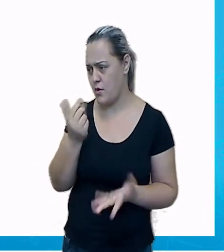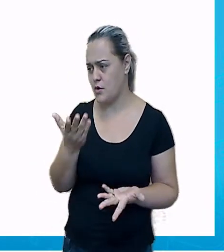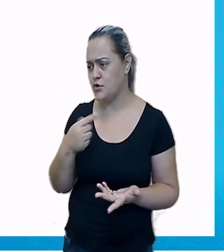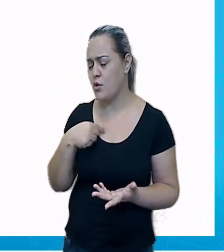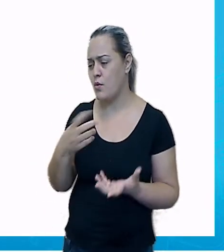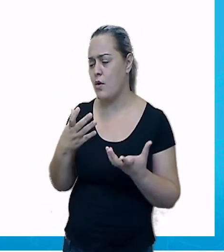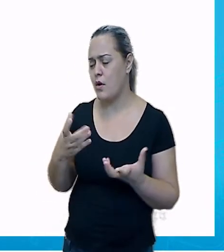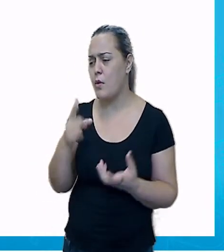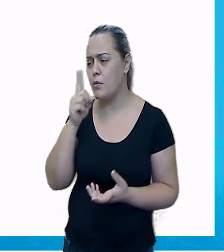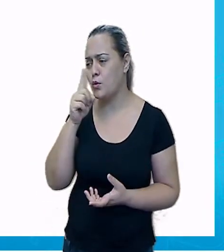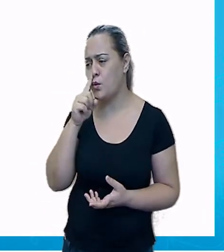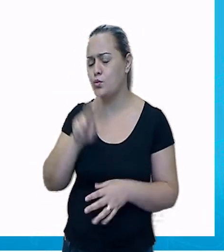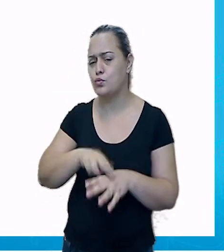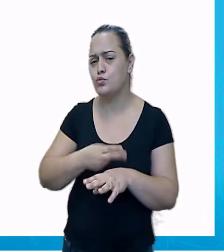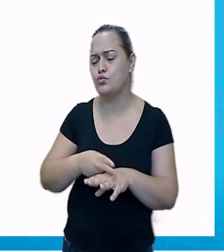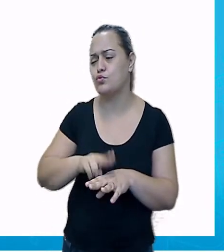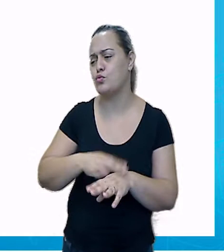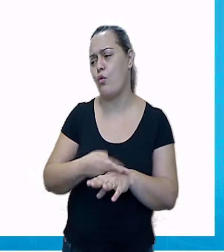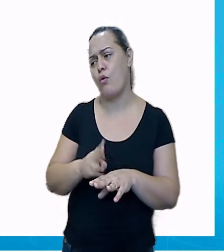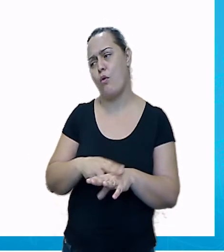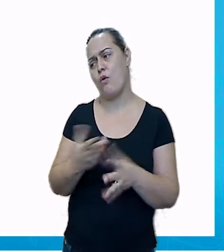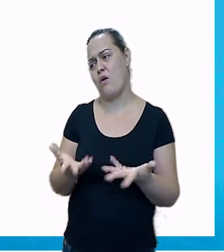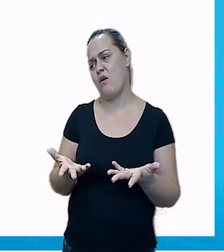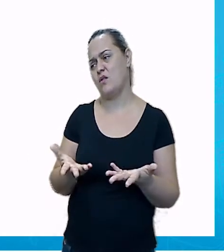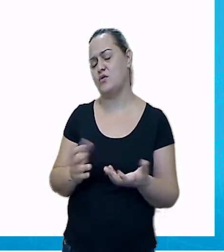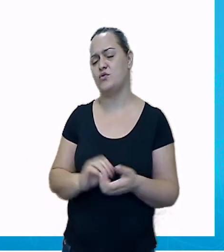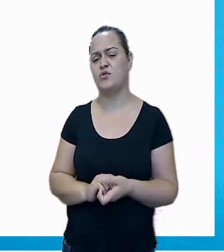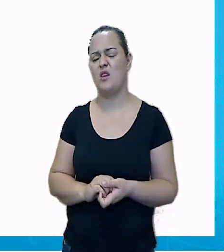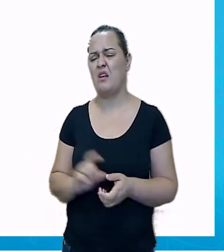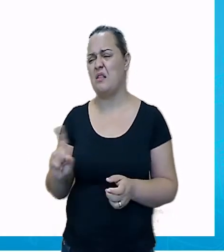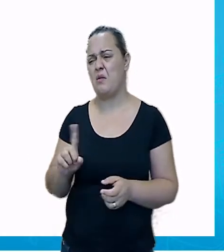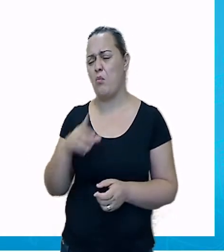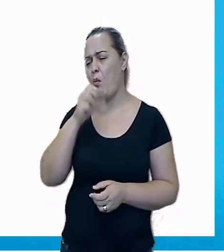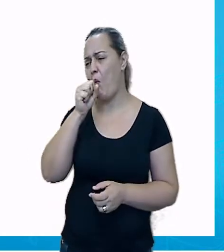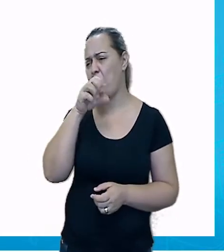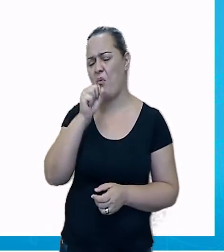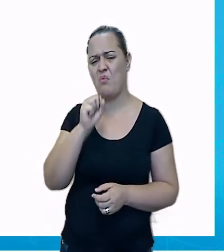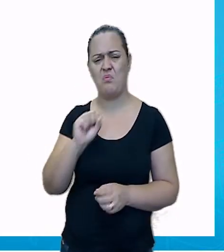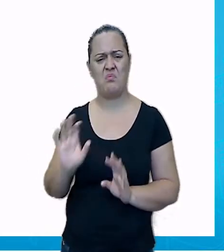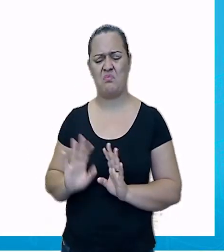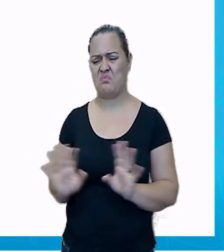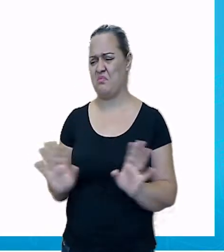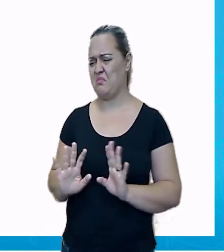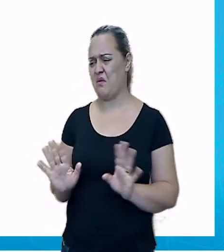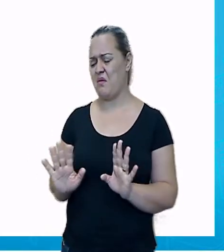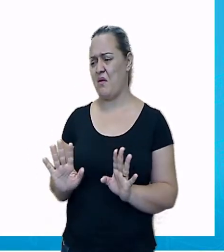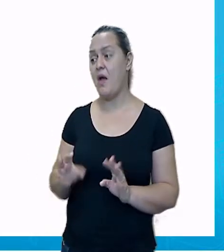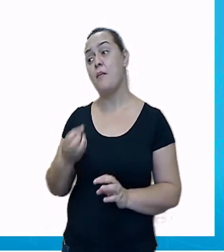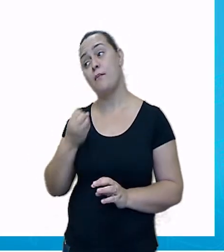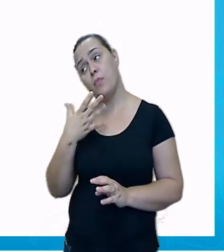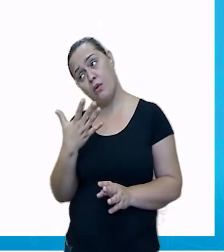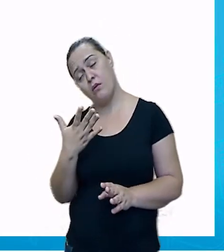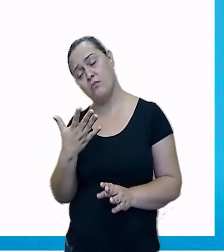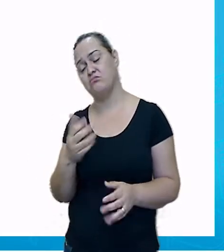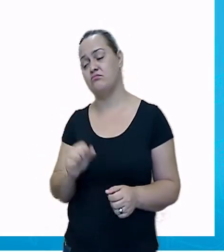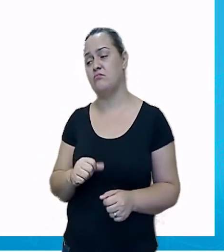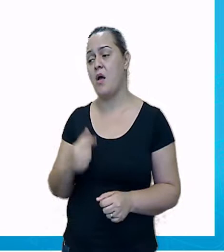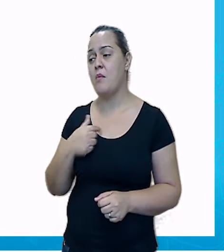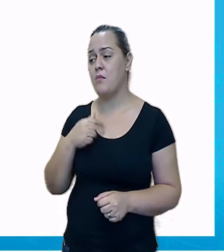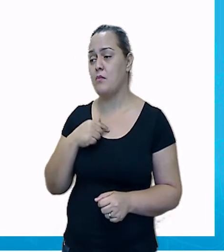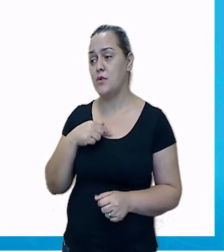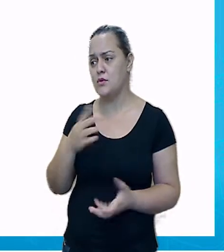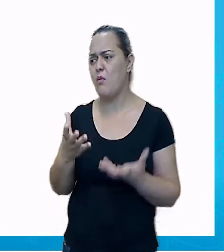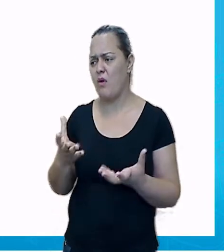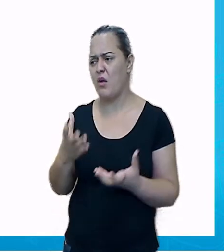de biscoitos de chocolate. Não daqueles com laranja, eles são bons, mas eu não gosto muito